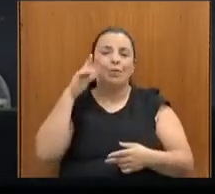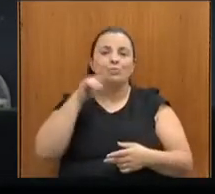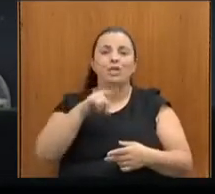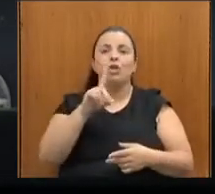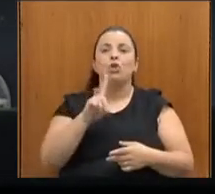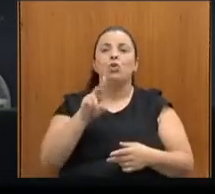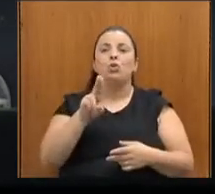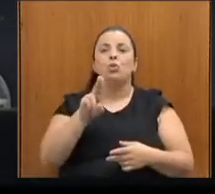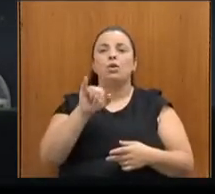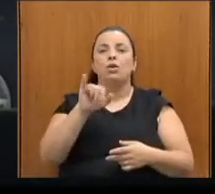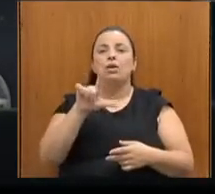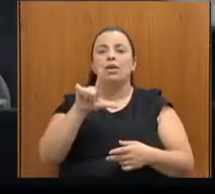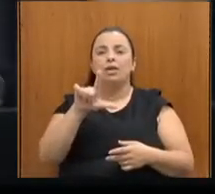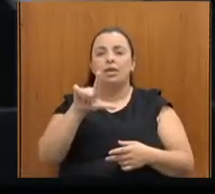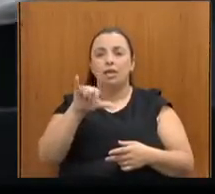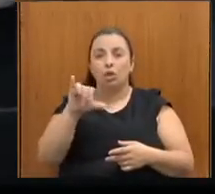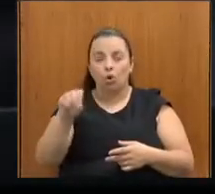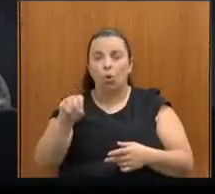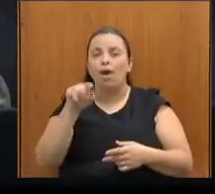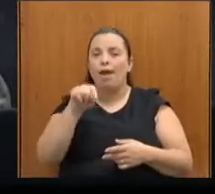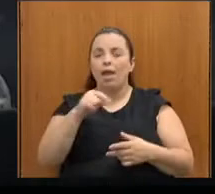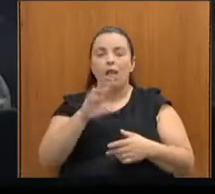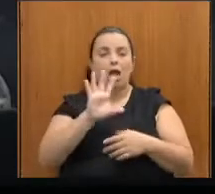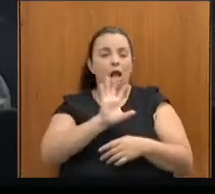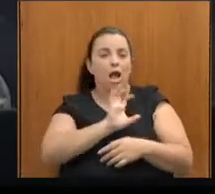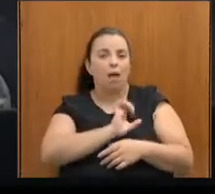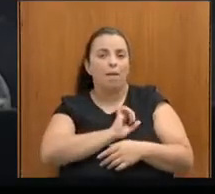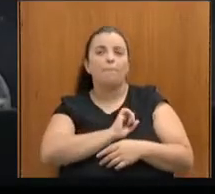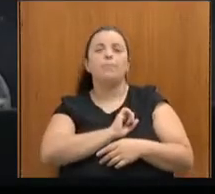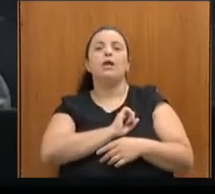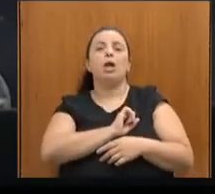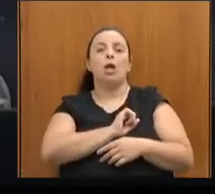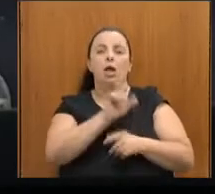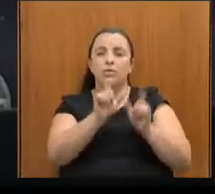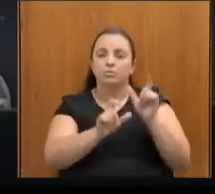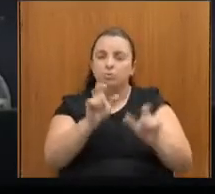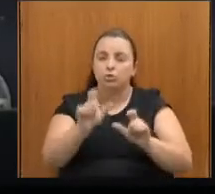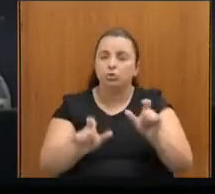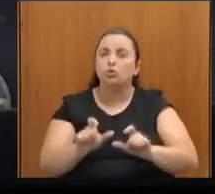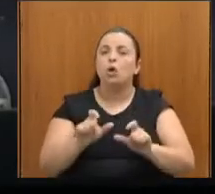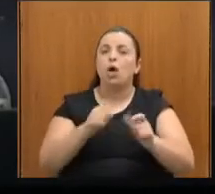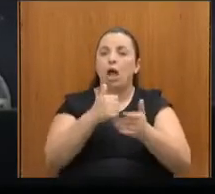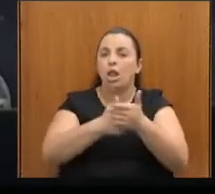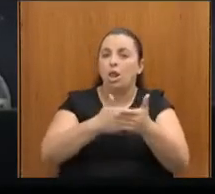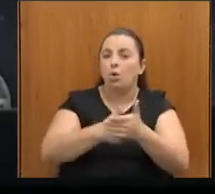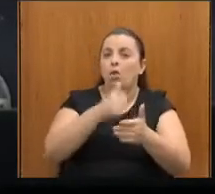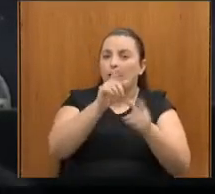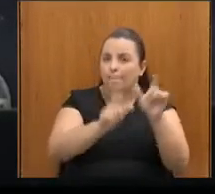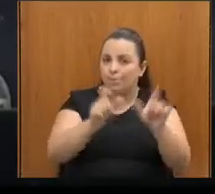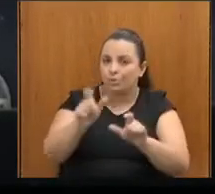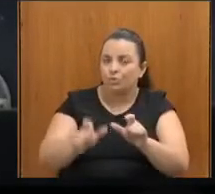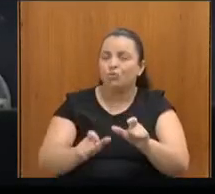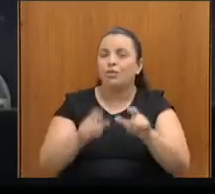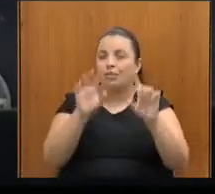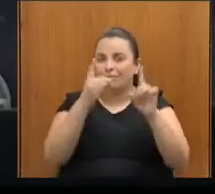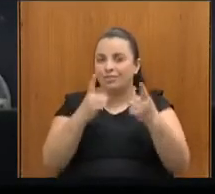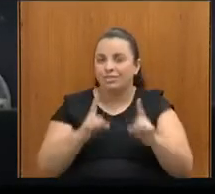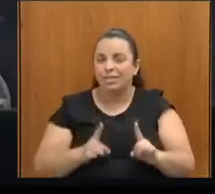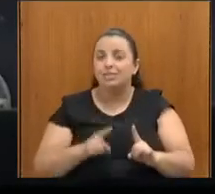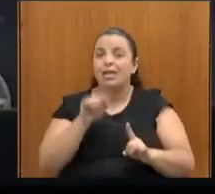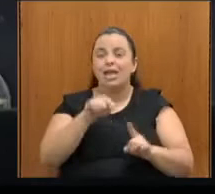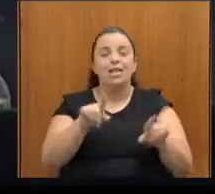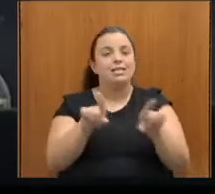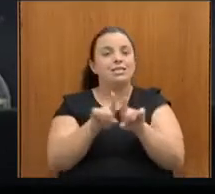a causa dos PCDs e o quanto ele também é um grande parceiro dessa comissão, esteve em todos os momentos desde que